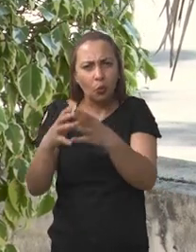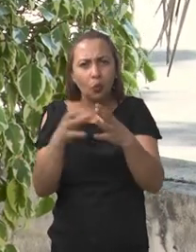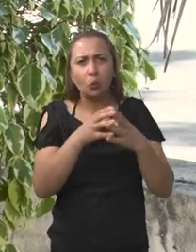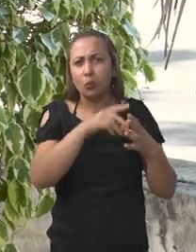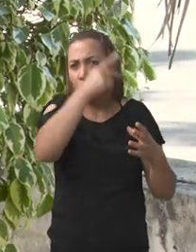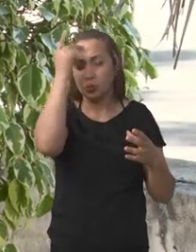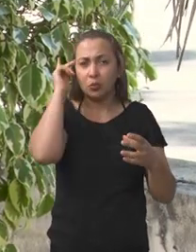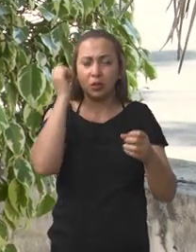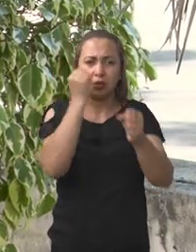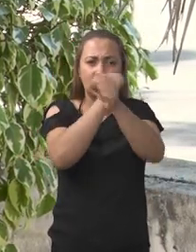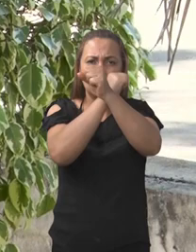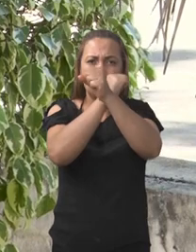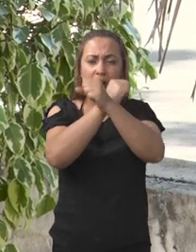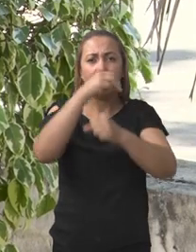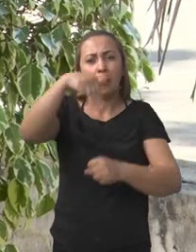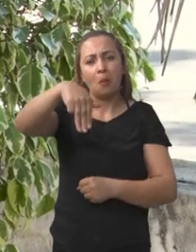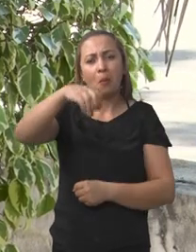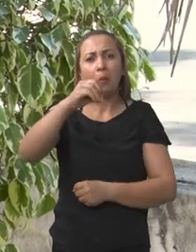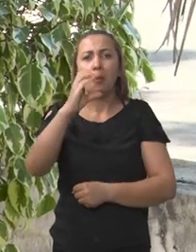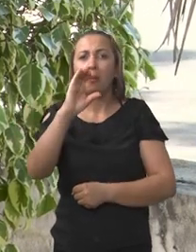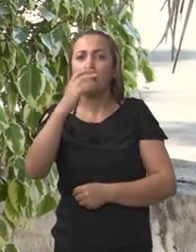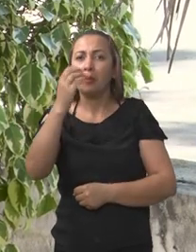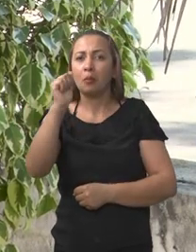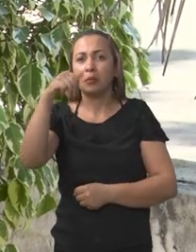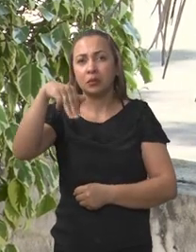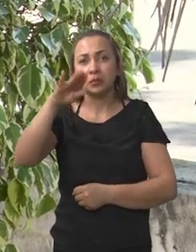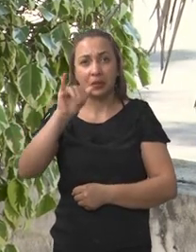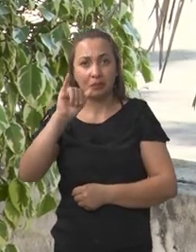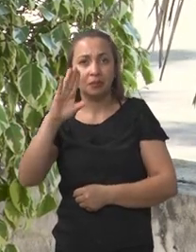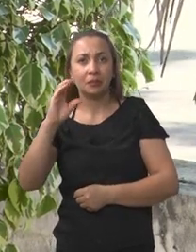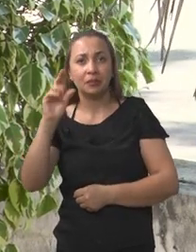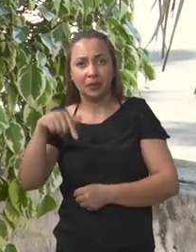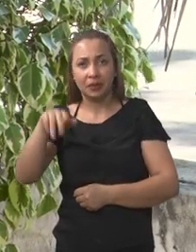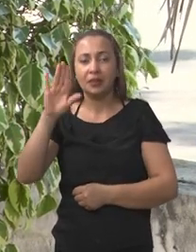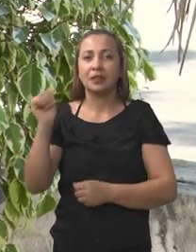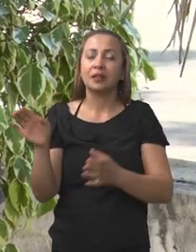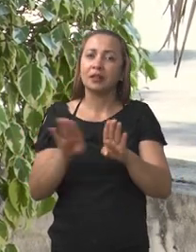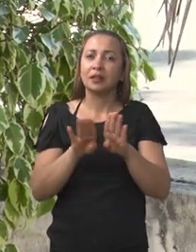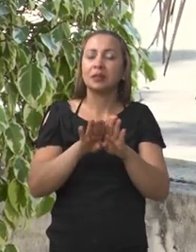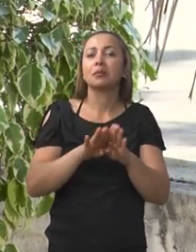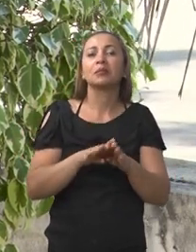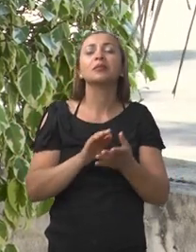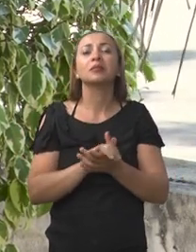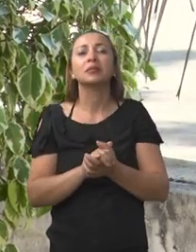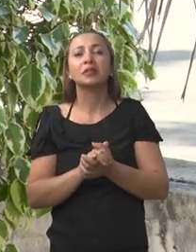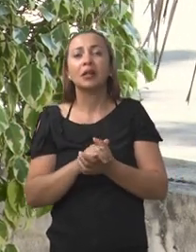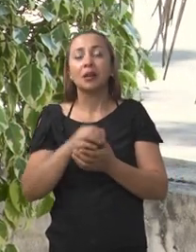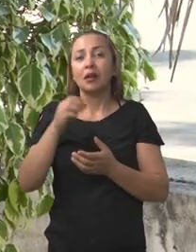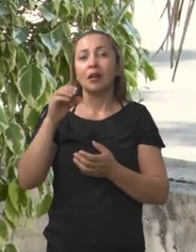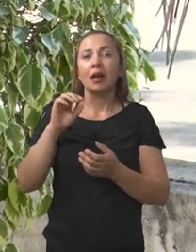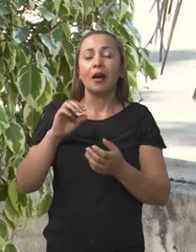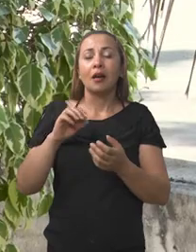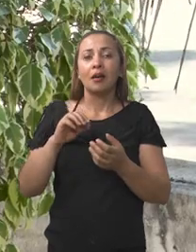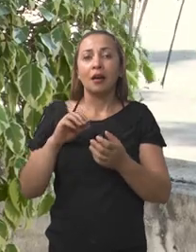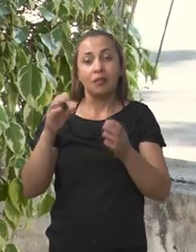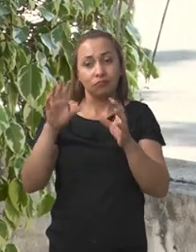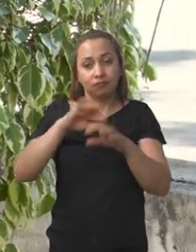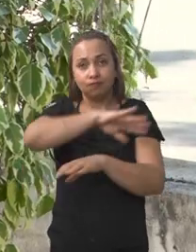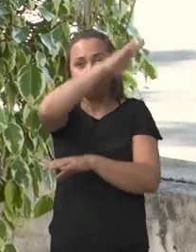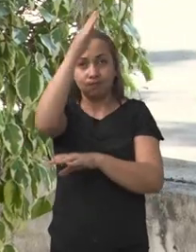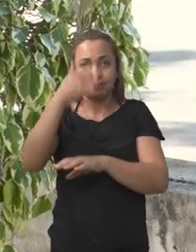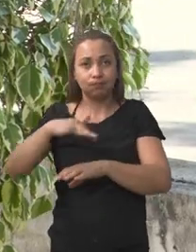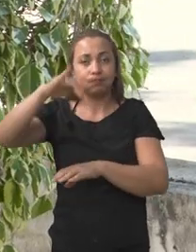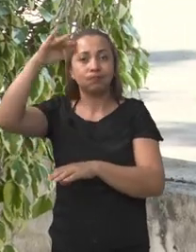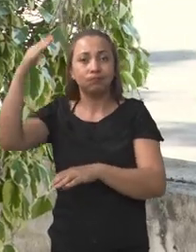circulavam, né? Escravos de Moçambique, de Angola, né? Cabo Verde, escravos da Nação Mina. Então, a